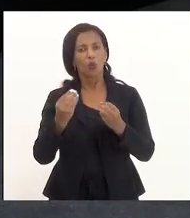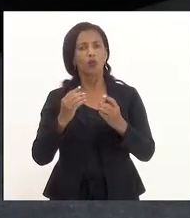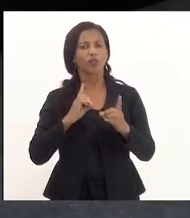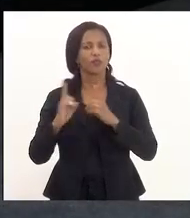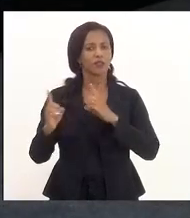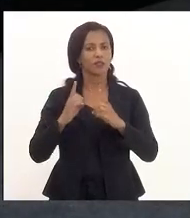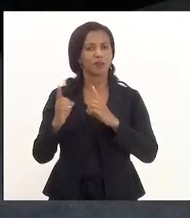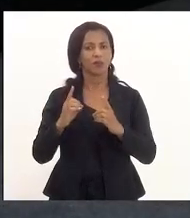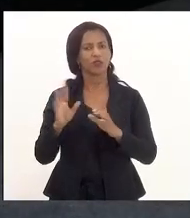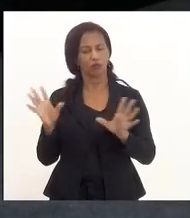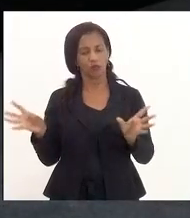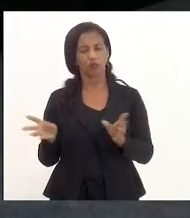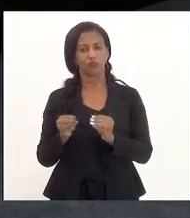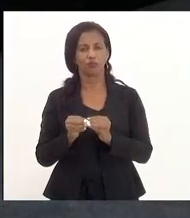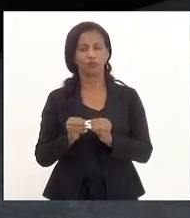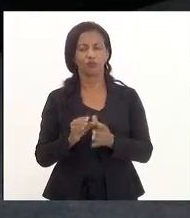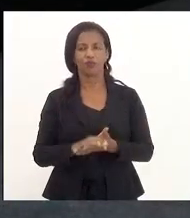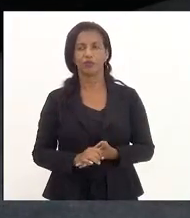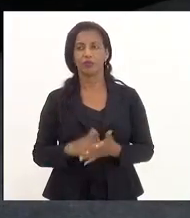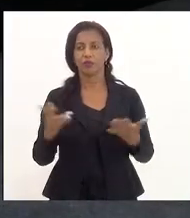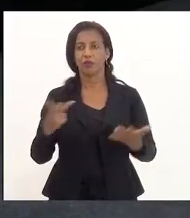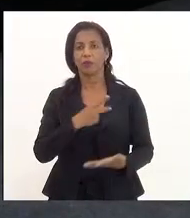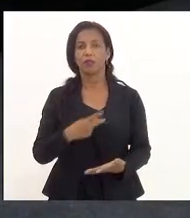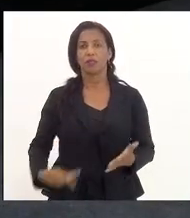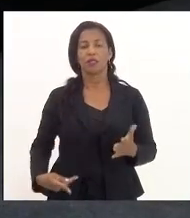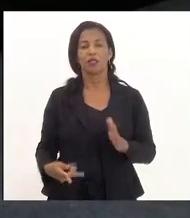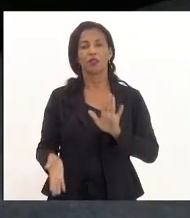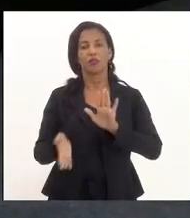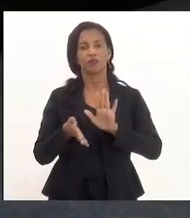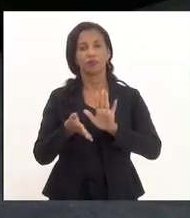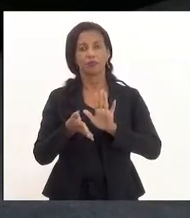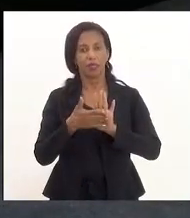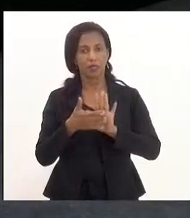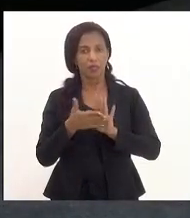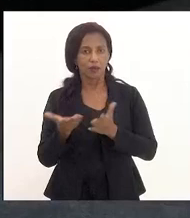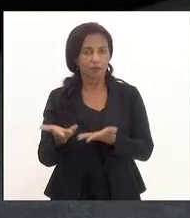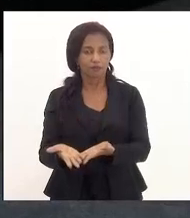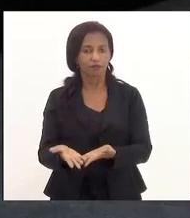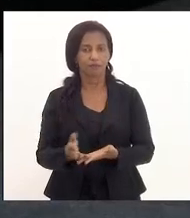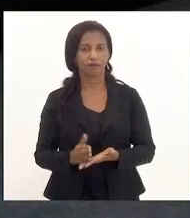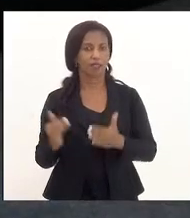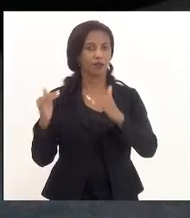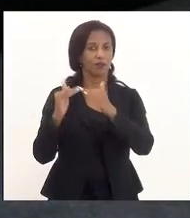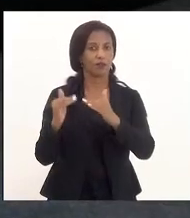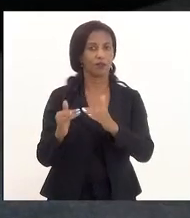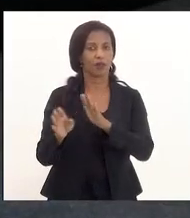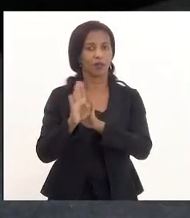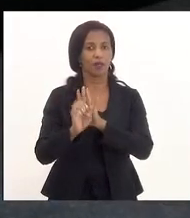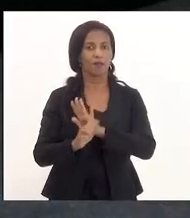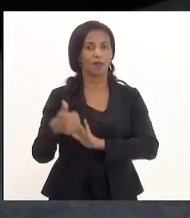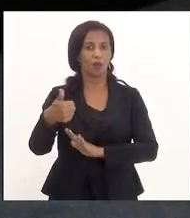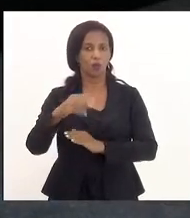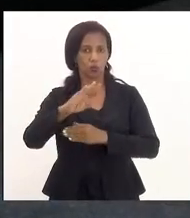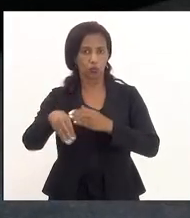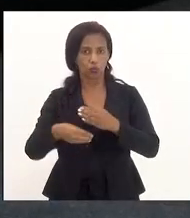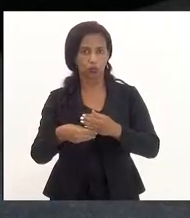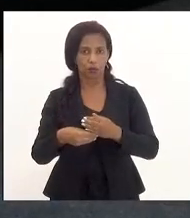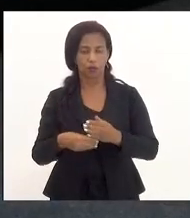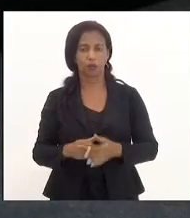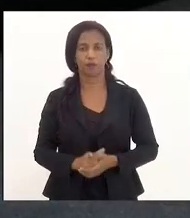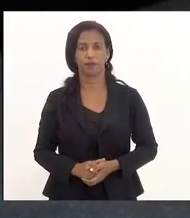e vamos chegar certamente em um consenso. Senhor presidente, o parecer, nesta matéria, é favorável a emenda 1 com sub-emenda.